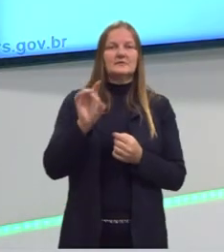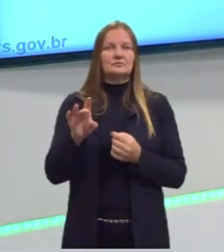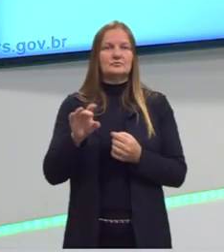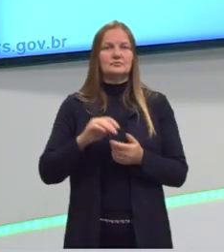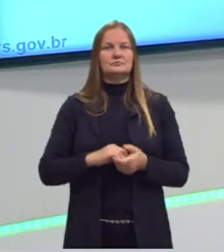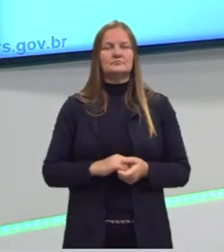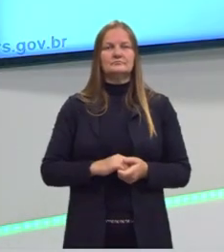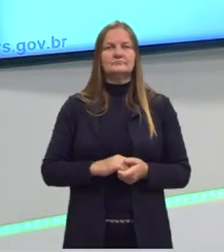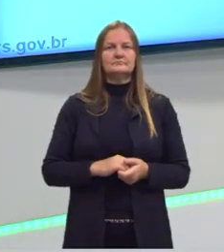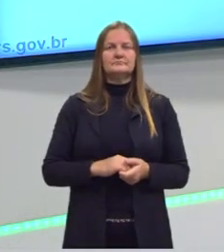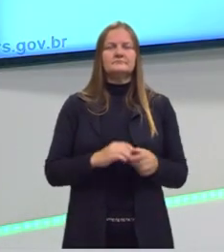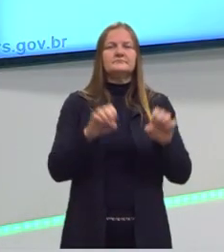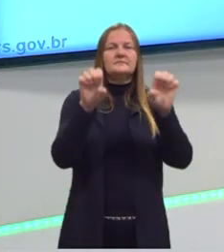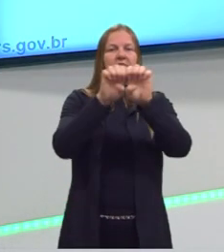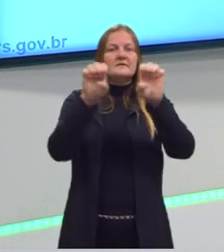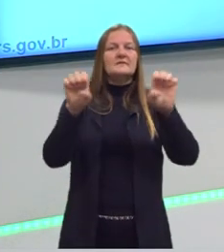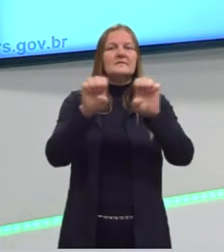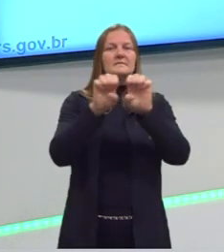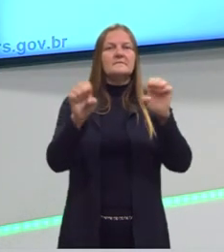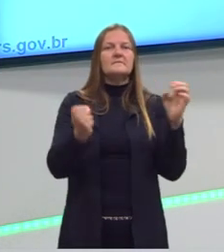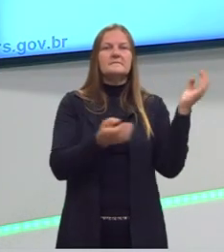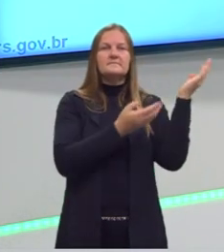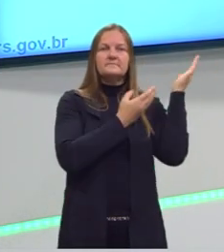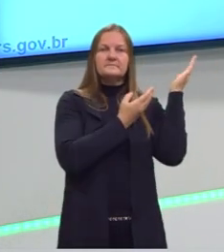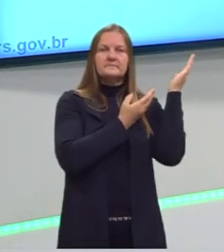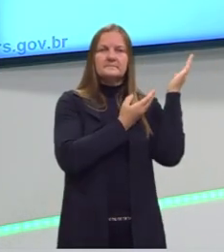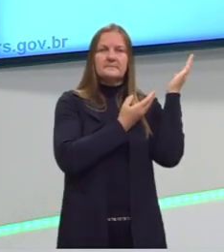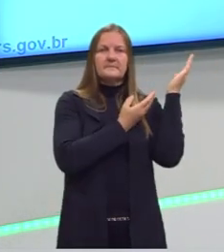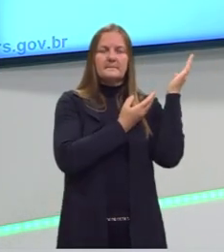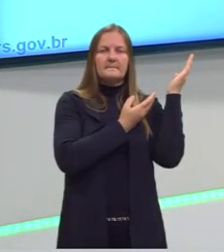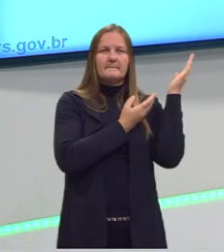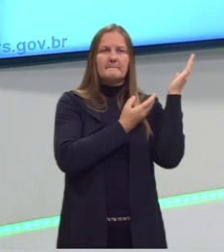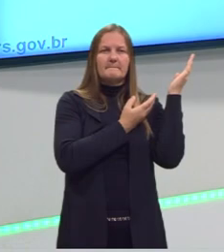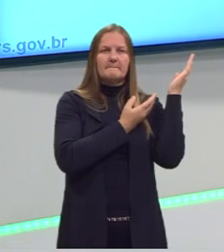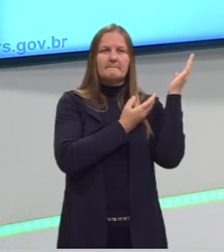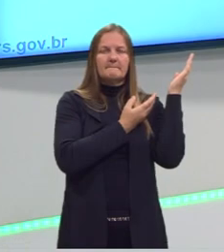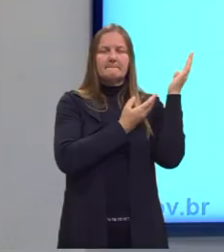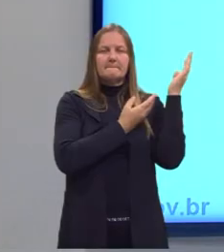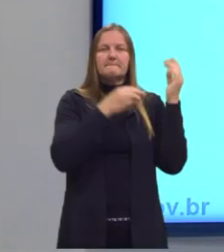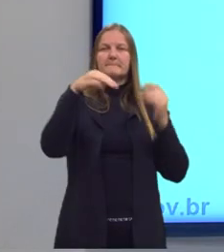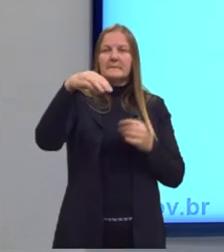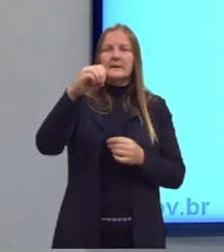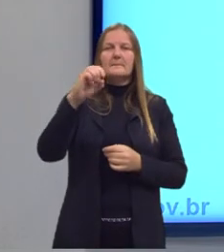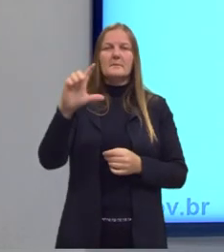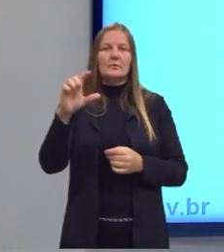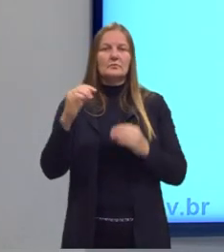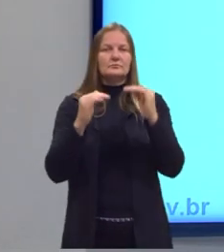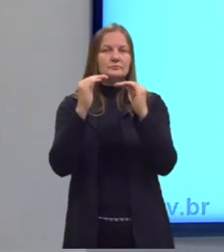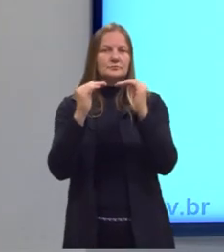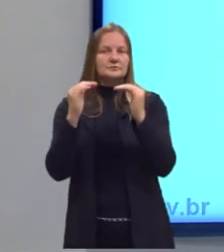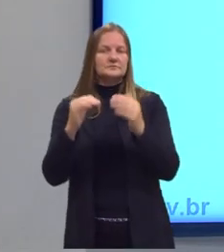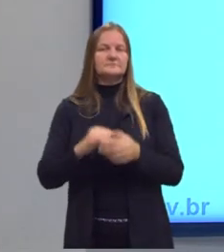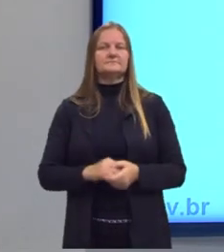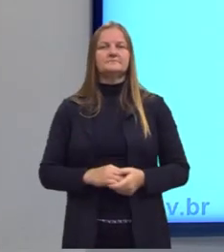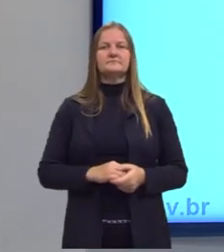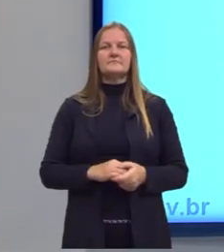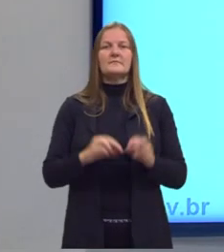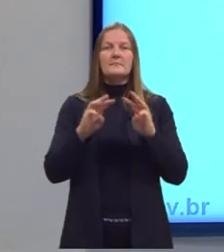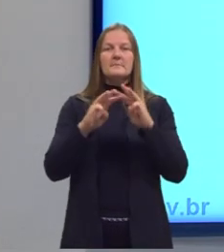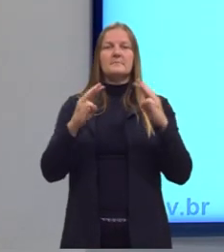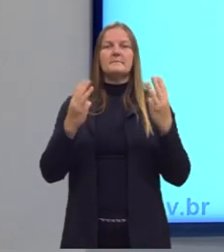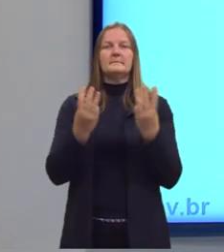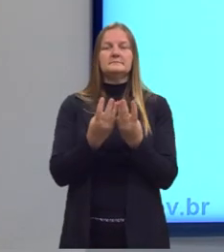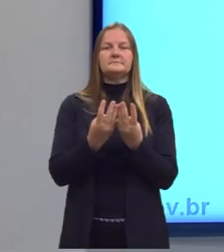Aqui está a equação para facilitar a reação química, como eu falei, 1 mol para 2 mols. Já as massas